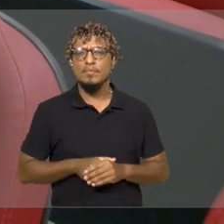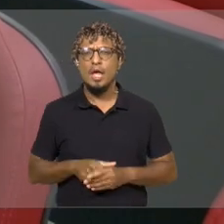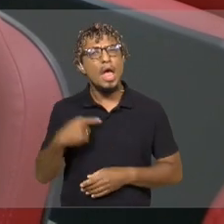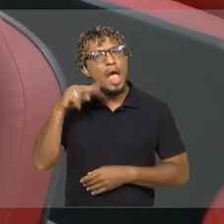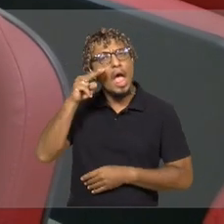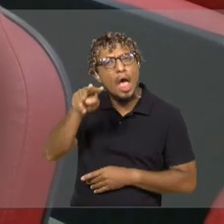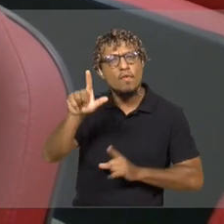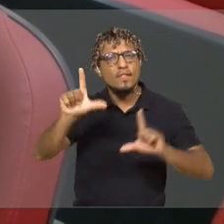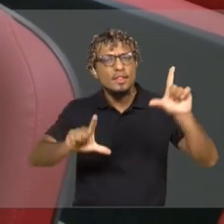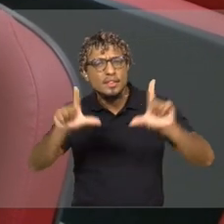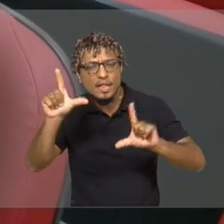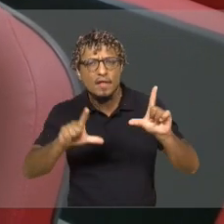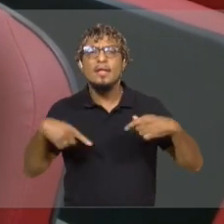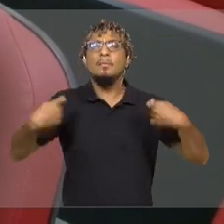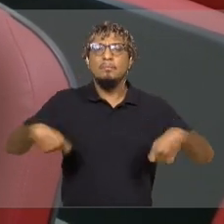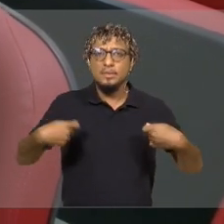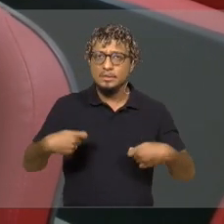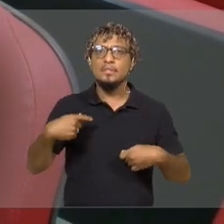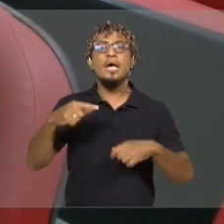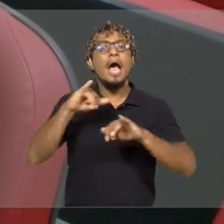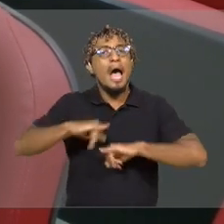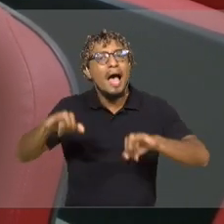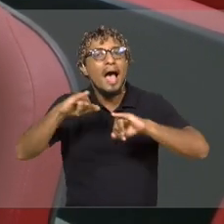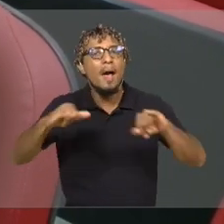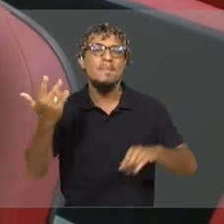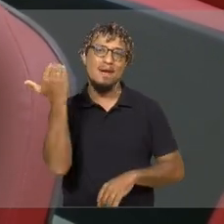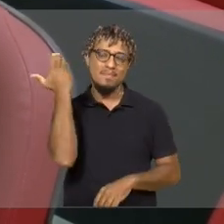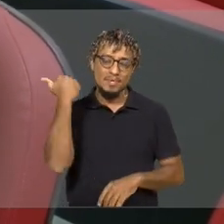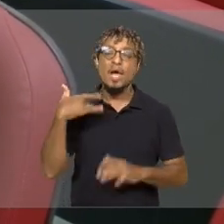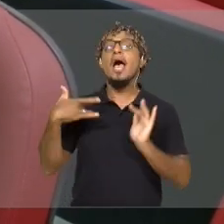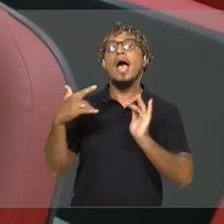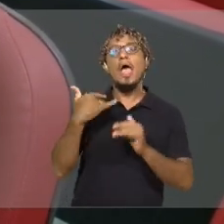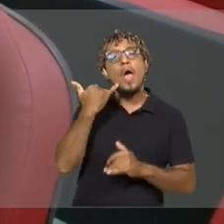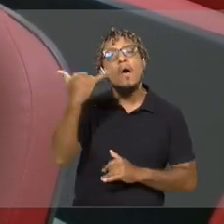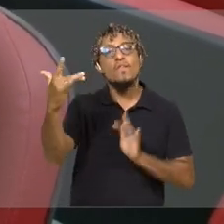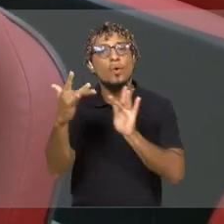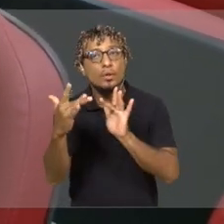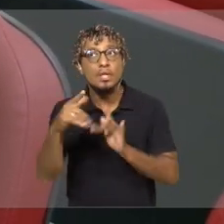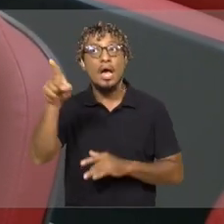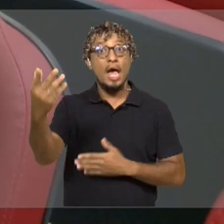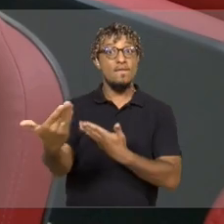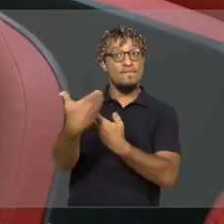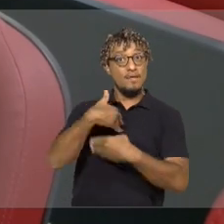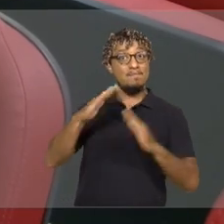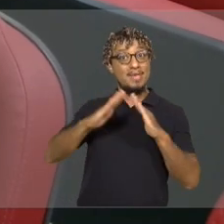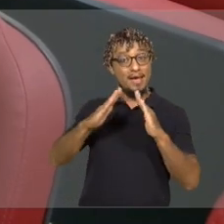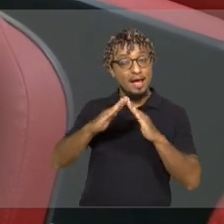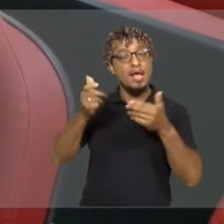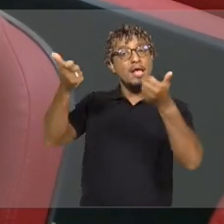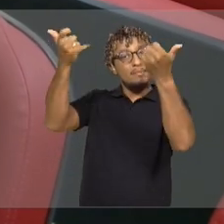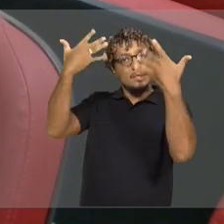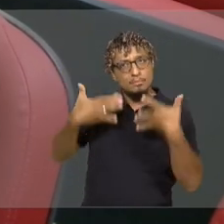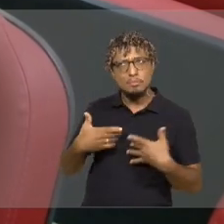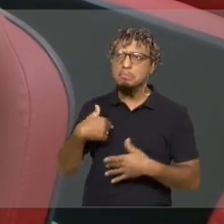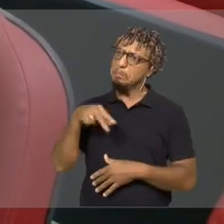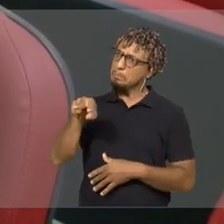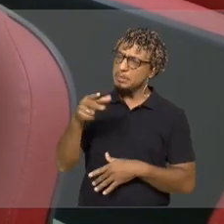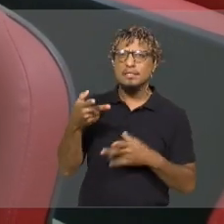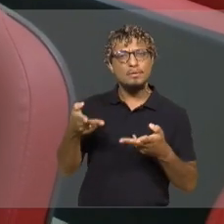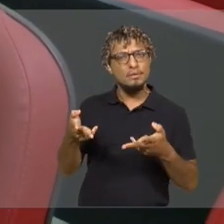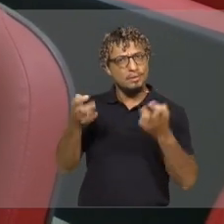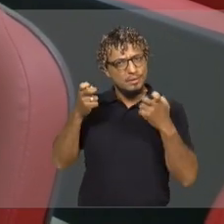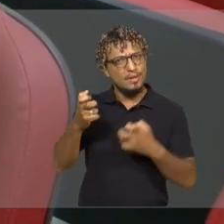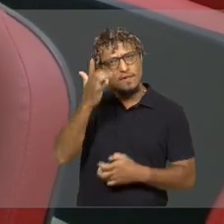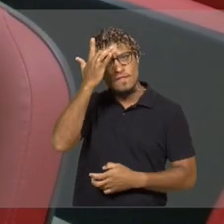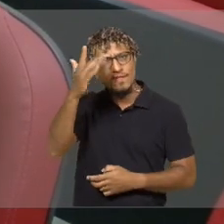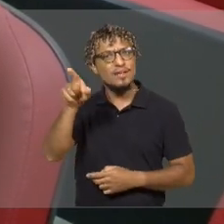precisando, eu vi a campanha na época, eu entrei em contato. E aí eles foram até a minha casa, me explicaram como é que era. Eu achei já muito fácil também o fato